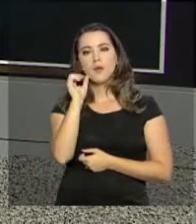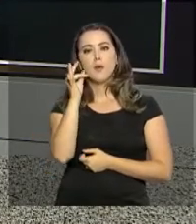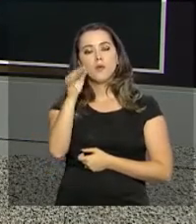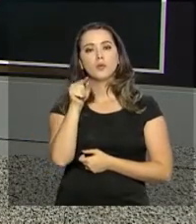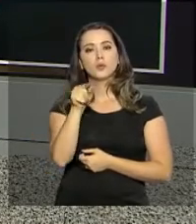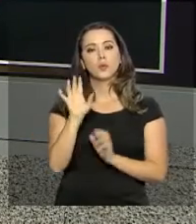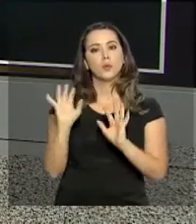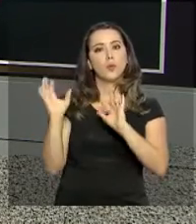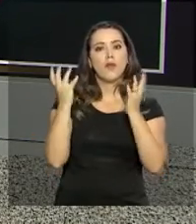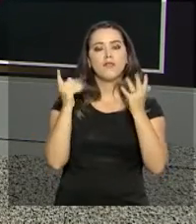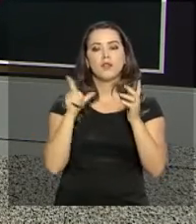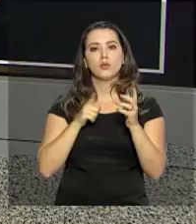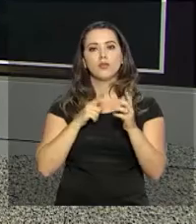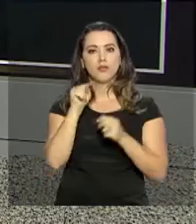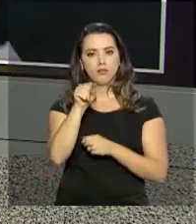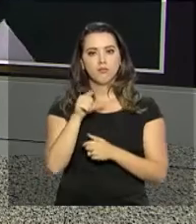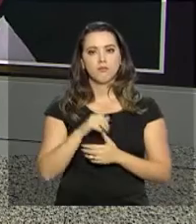Ney.